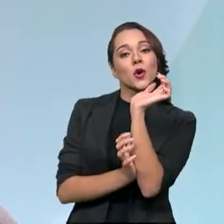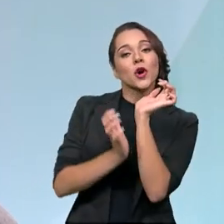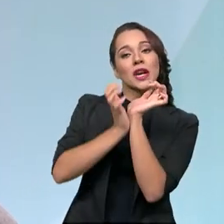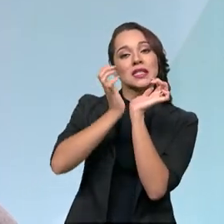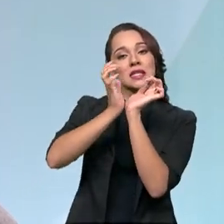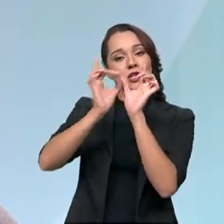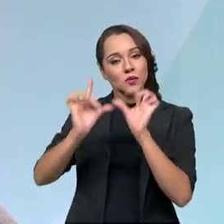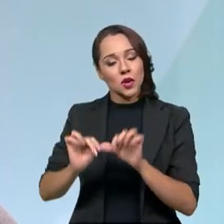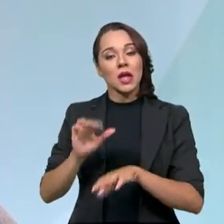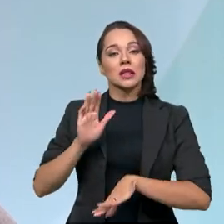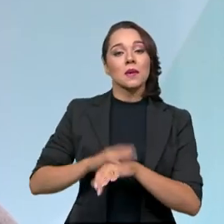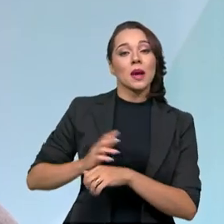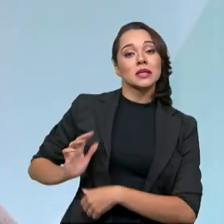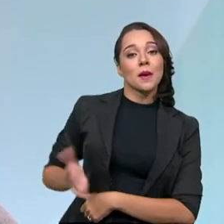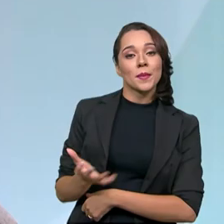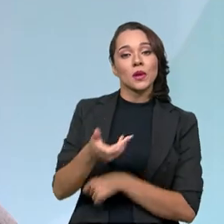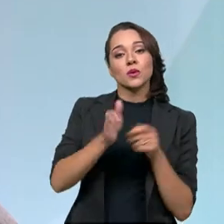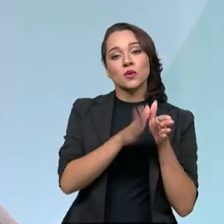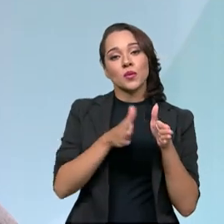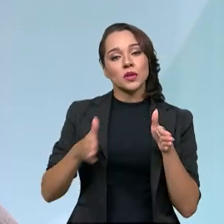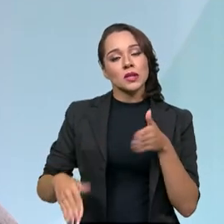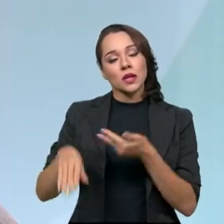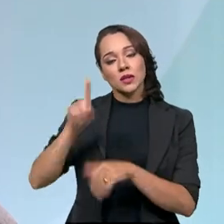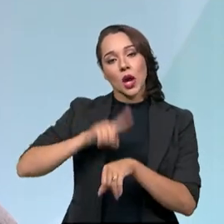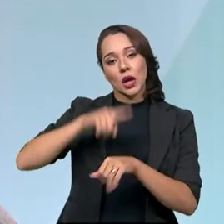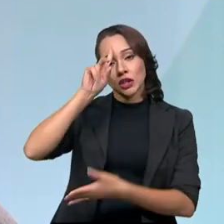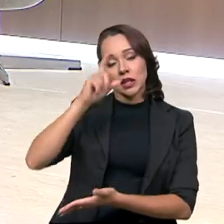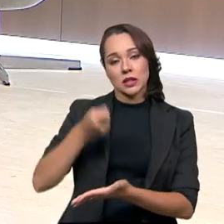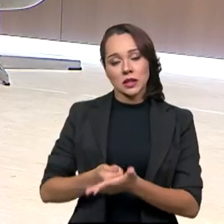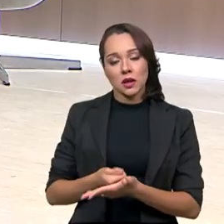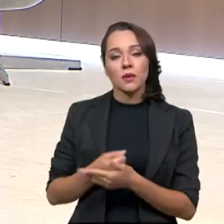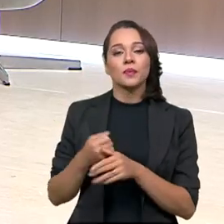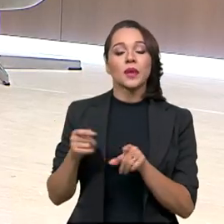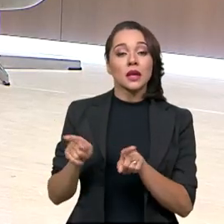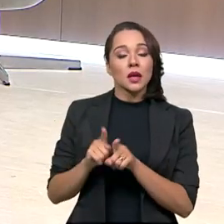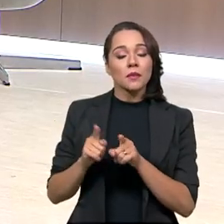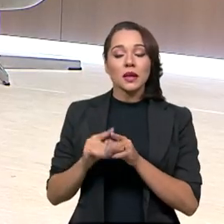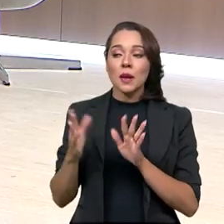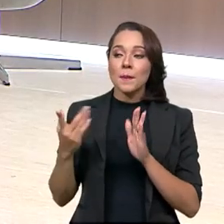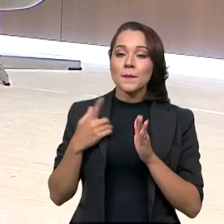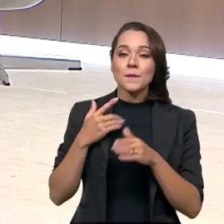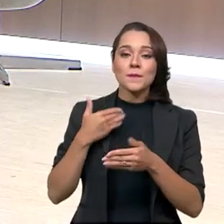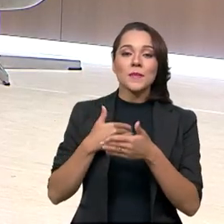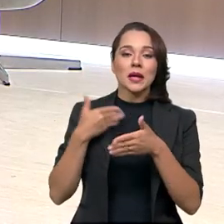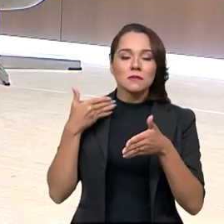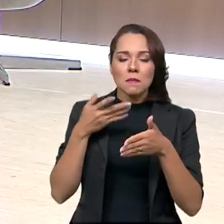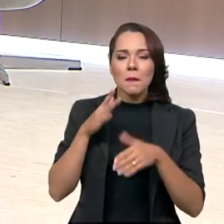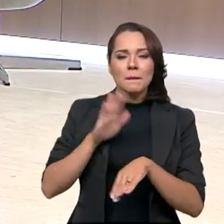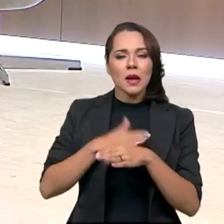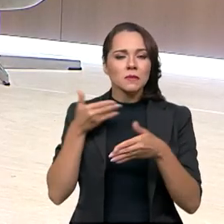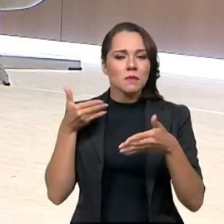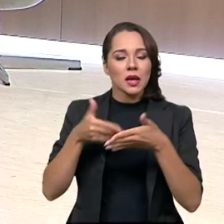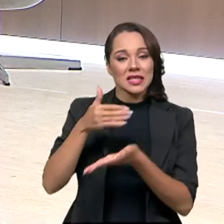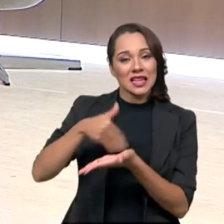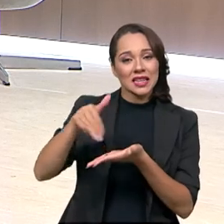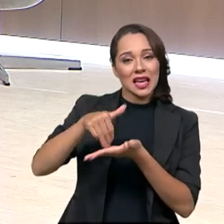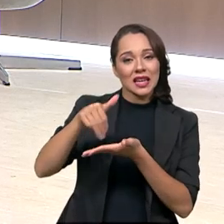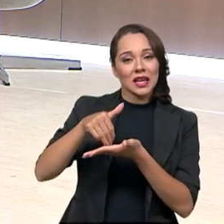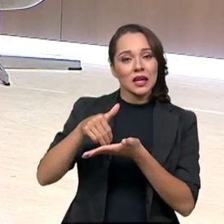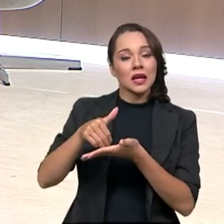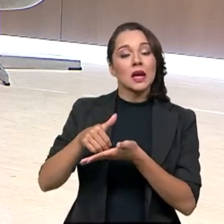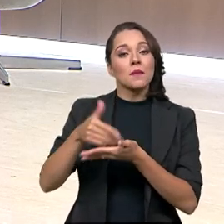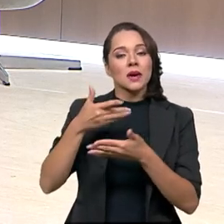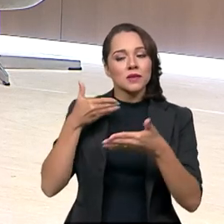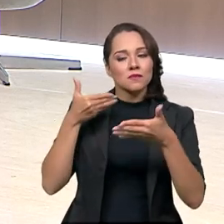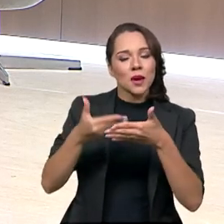Isso traz mais celeridade no processo de tomada de decisões e aproxima a Secretaria Nacional de Trânsito ao